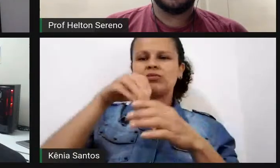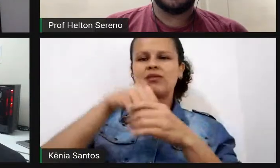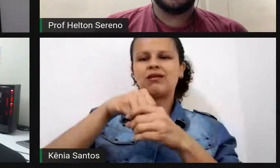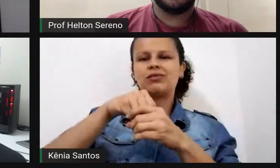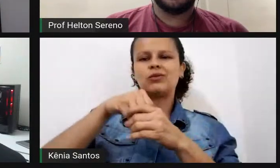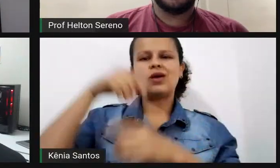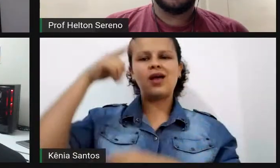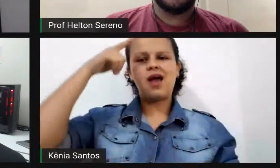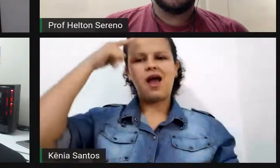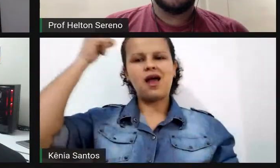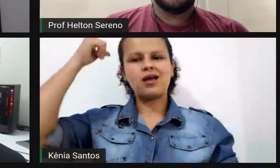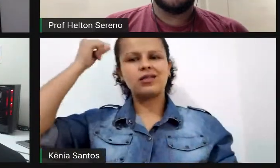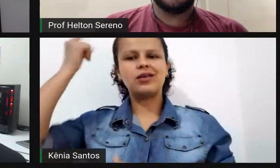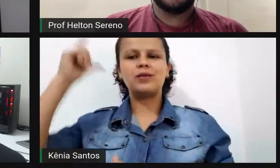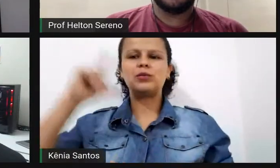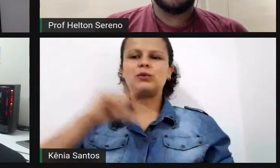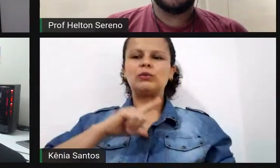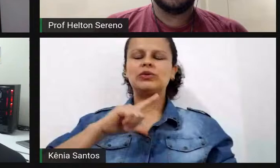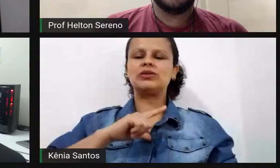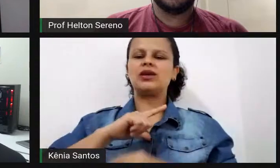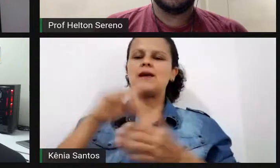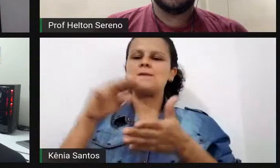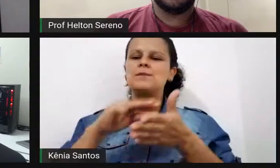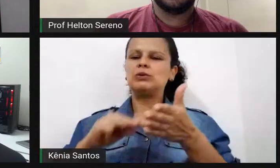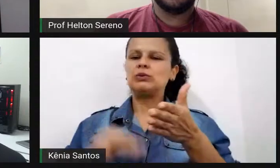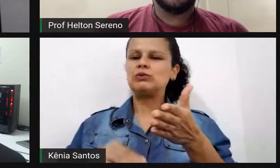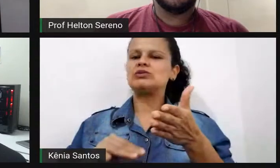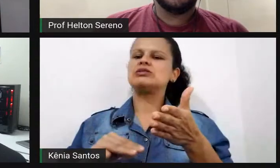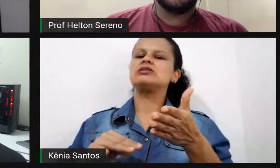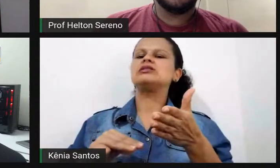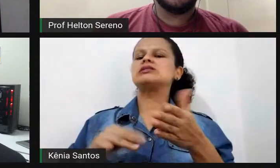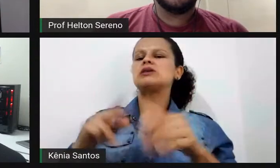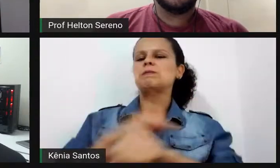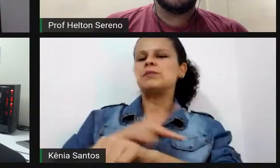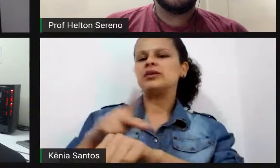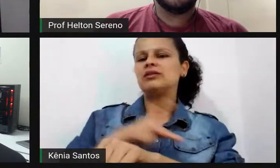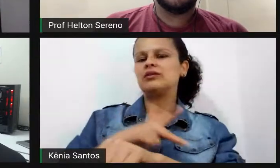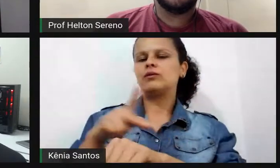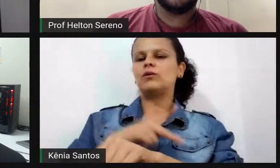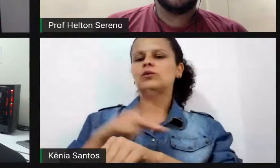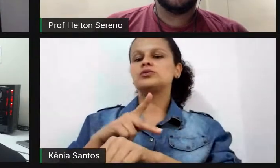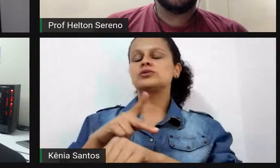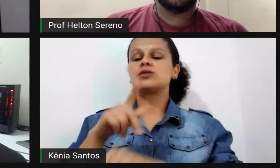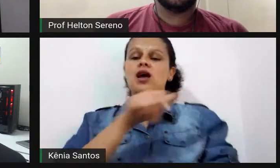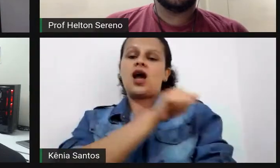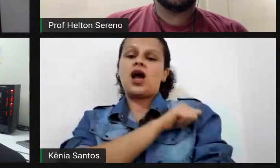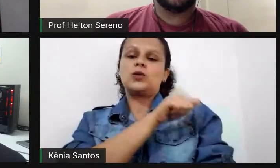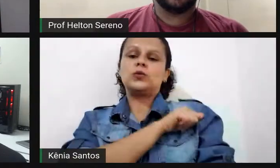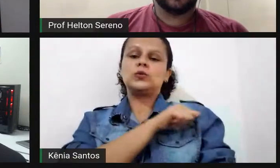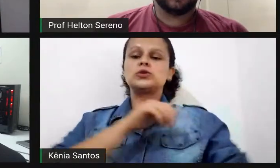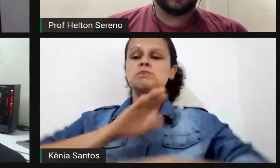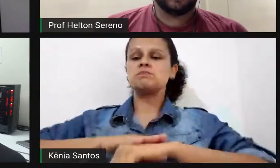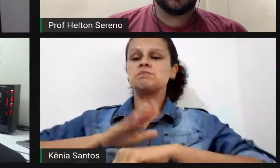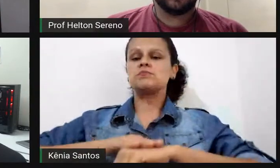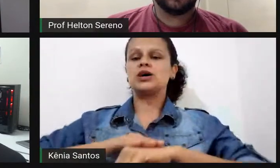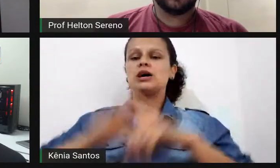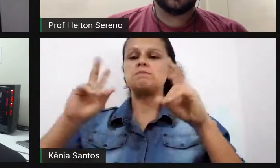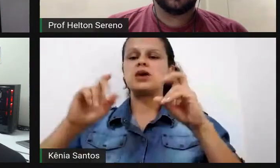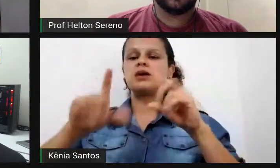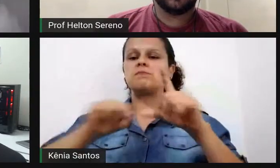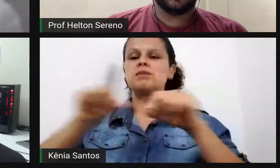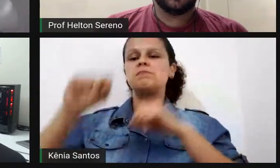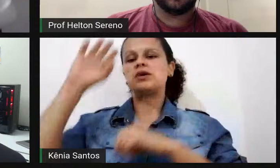teorias pedagógicas de concessão total de liberdade aos estudantes que decidem o que querem aprender. Gente, olha,